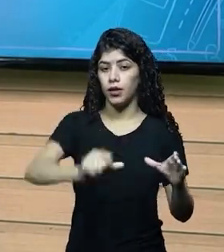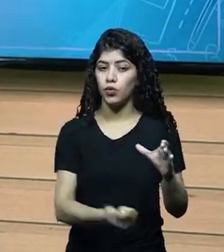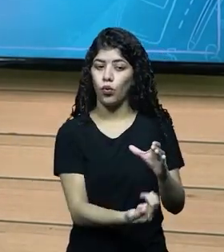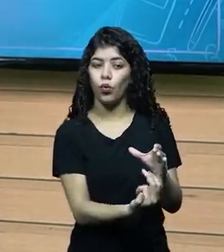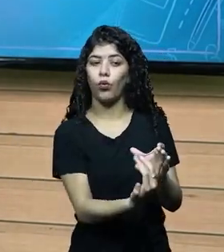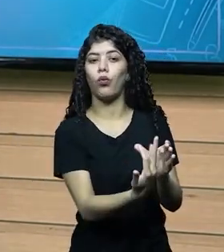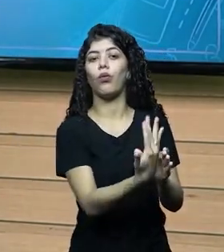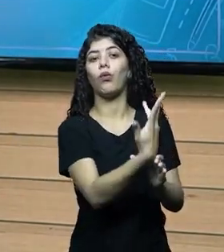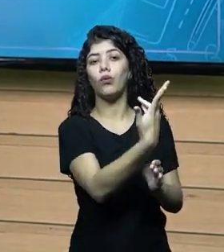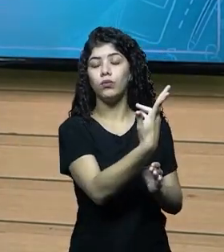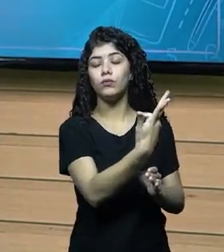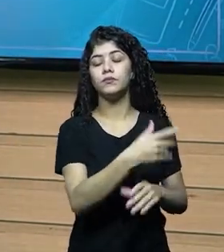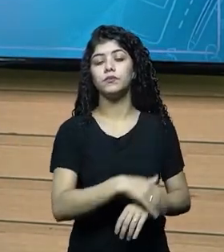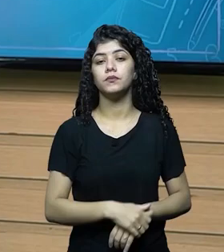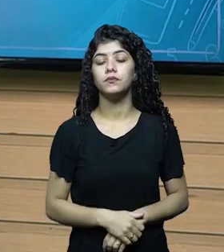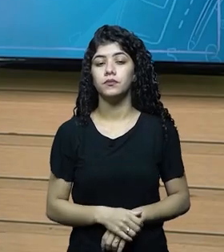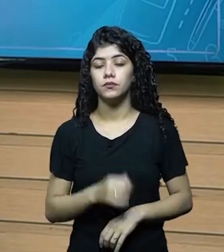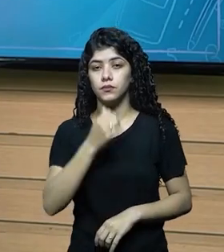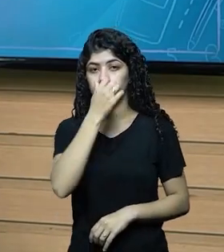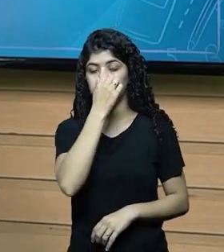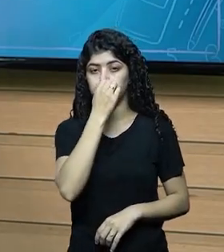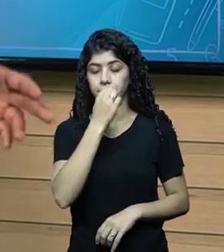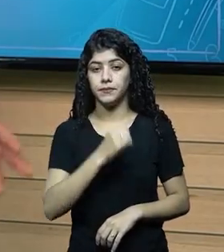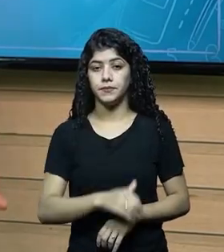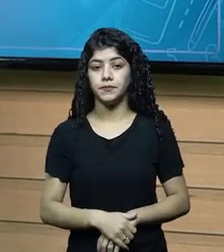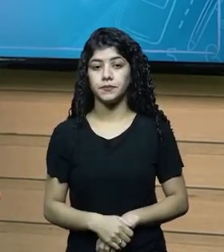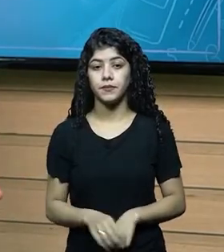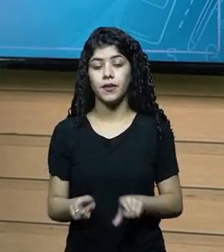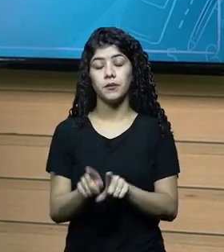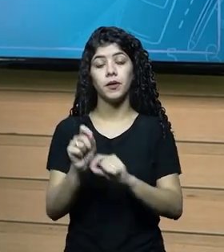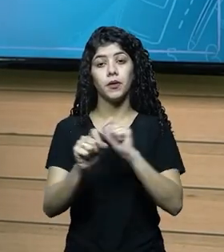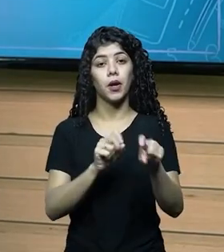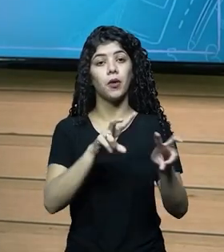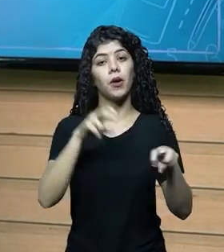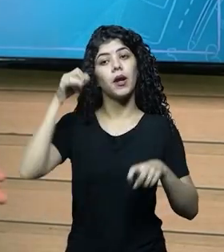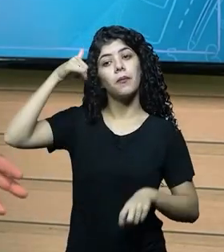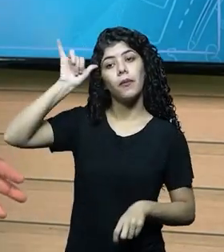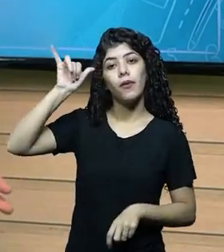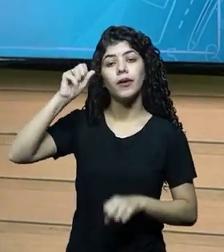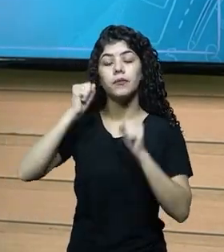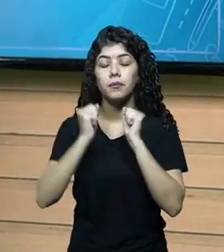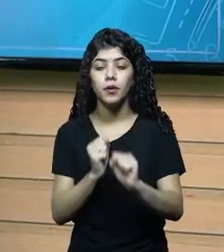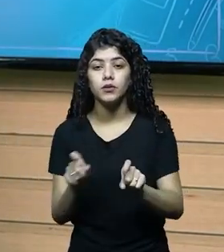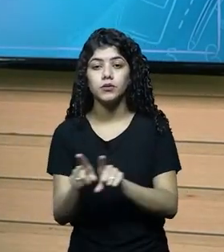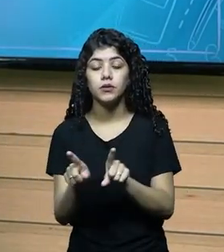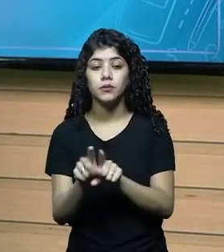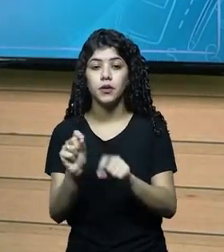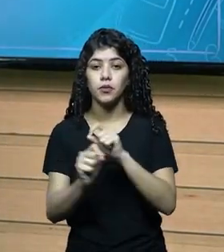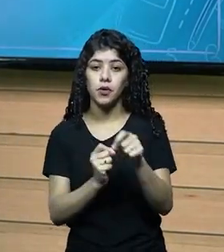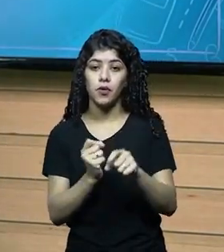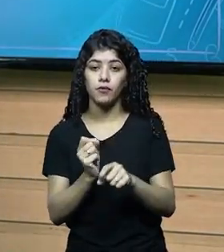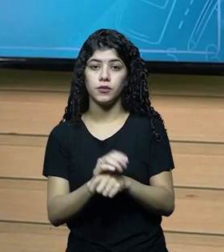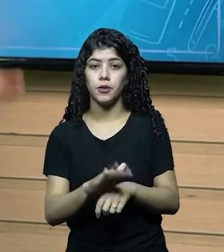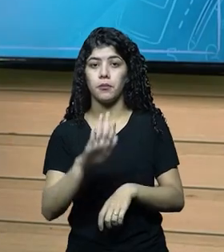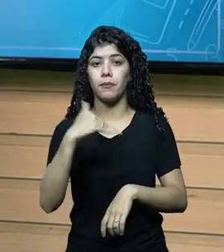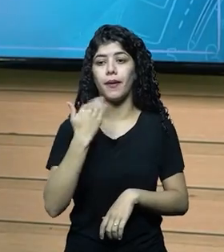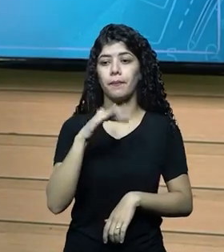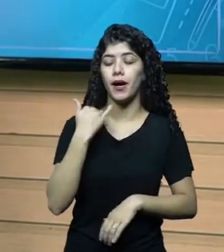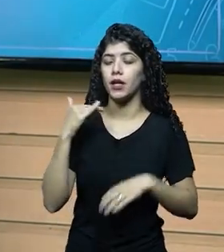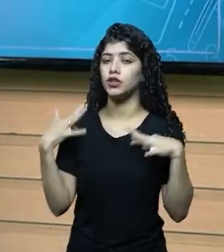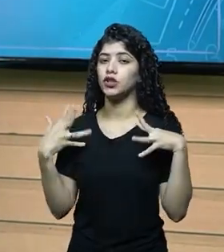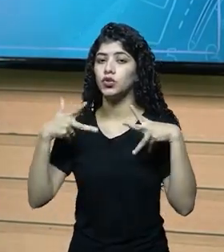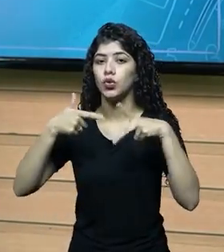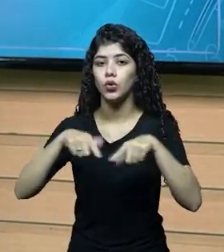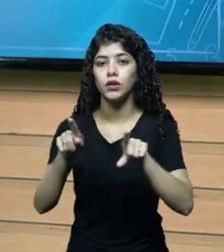um rebanho, você pode abater todo esse rebanho e refazer esse